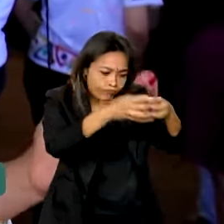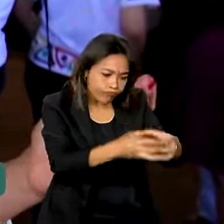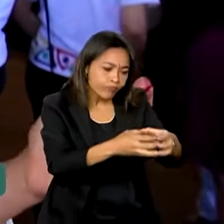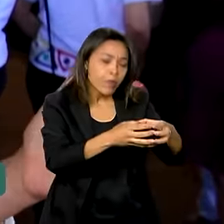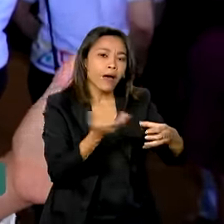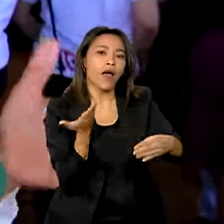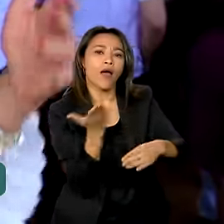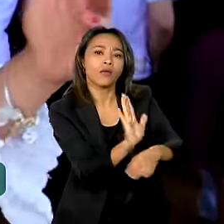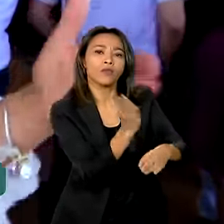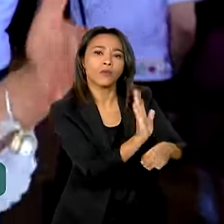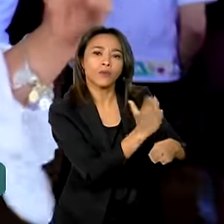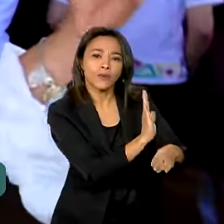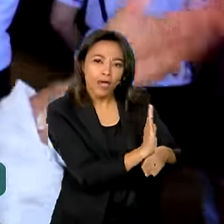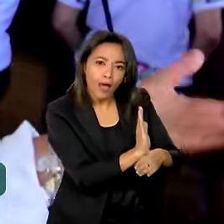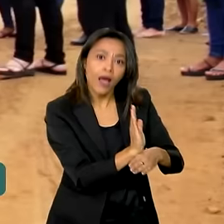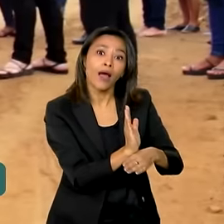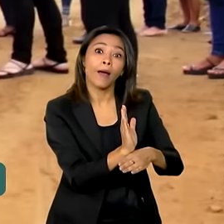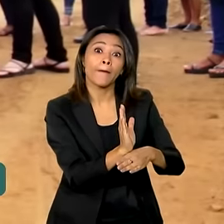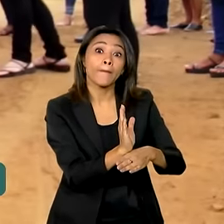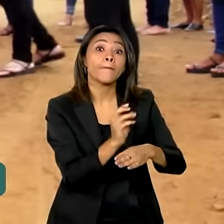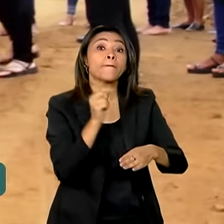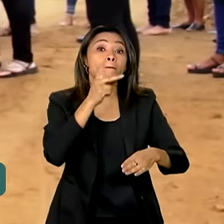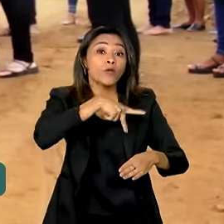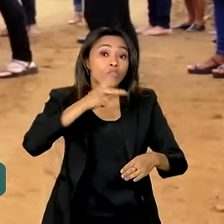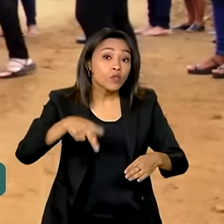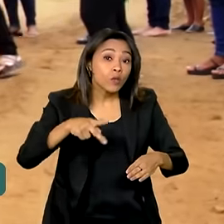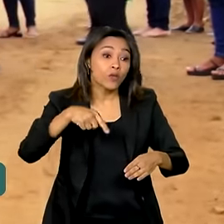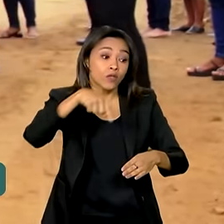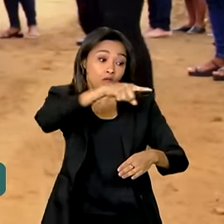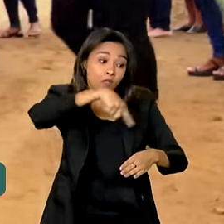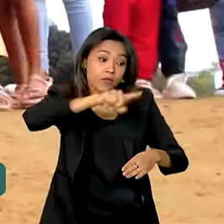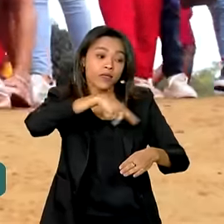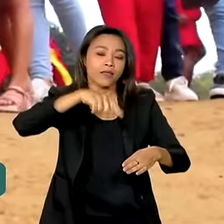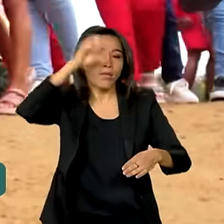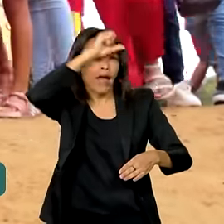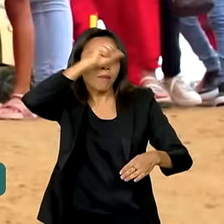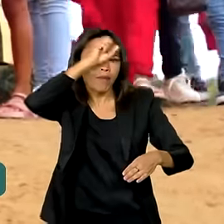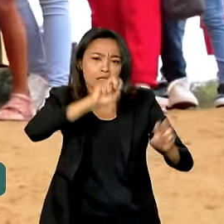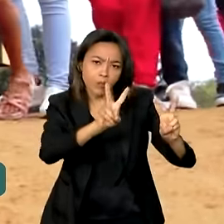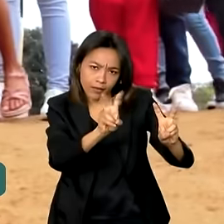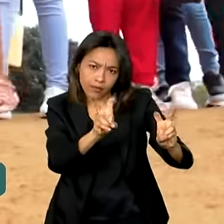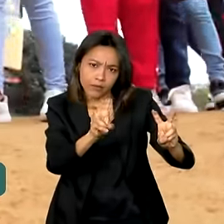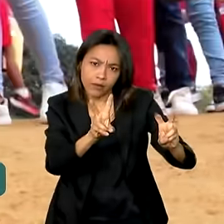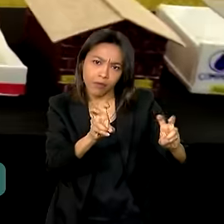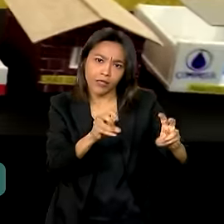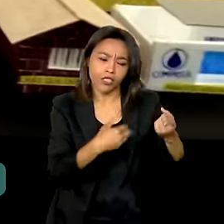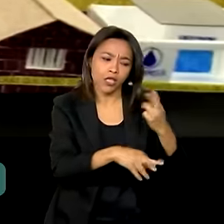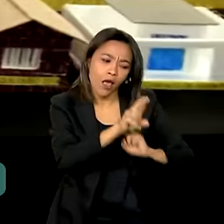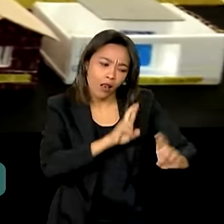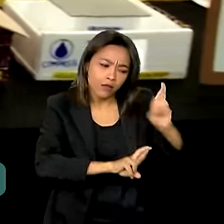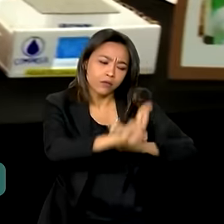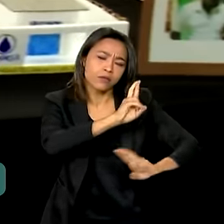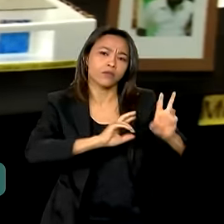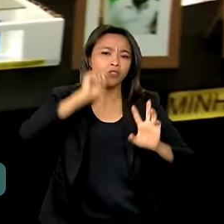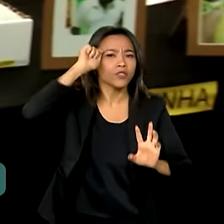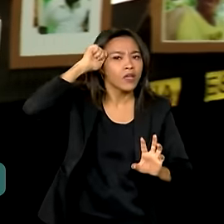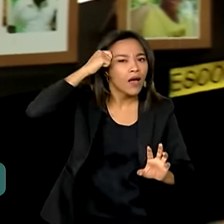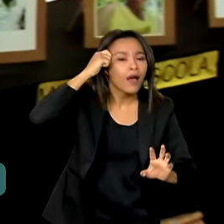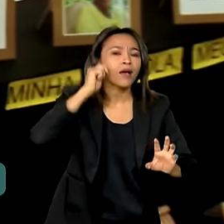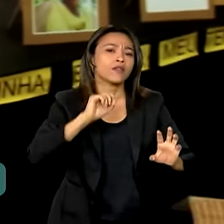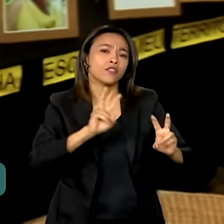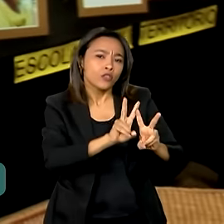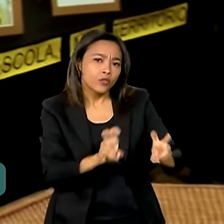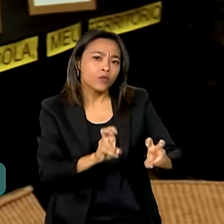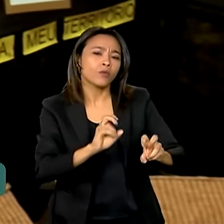professores que fizerem cursos de educação para as Relações Étnico-Raciais, mas também educacional quilombola,